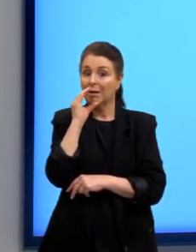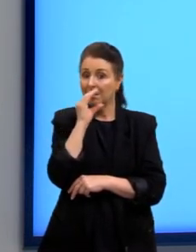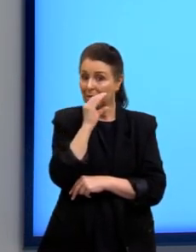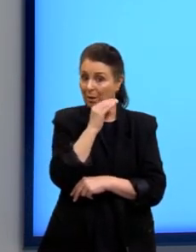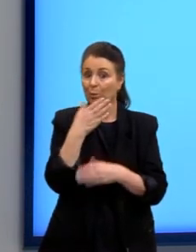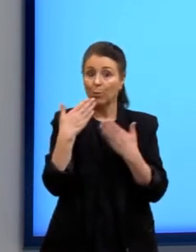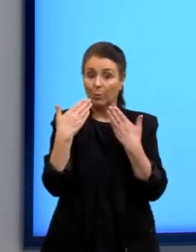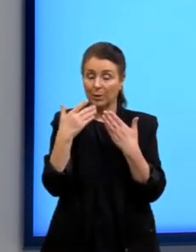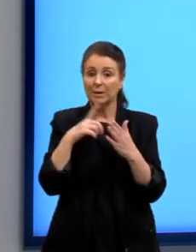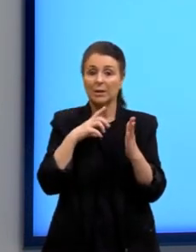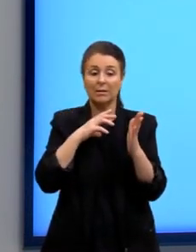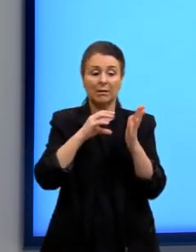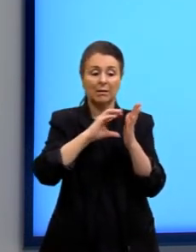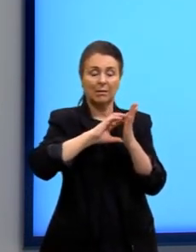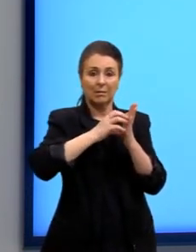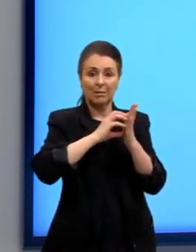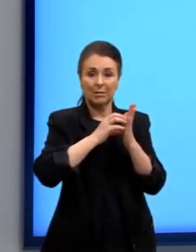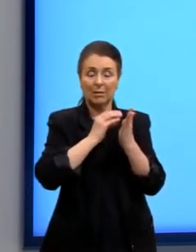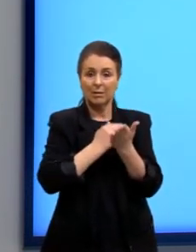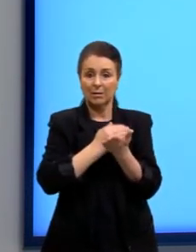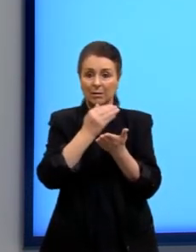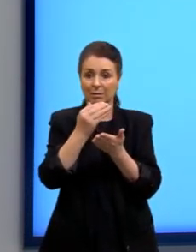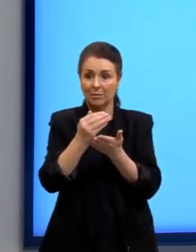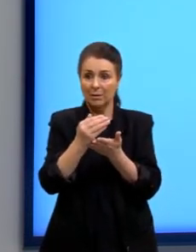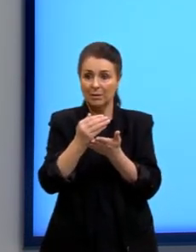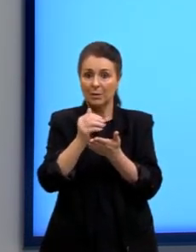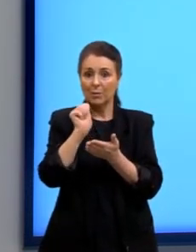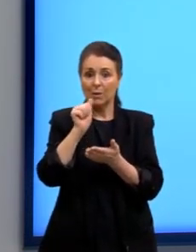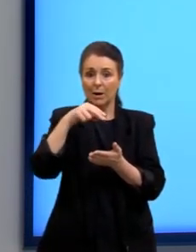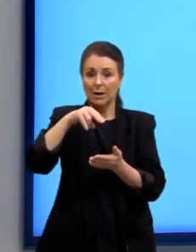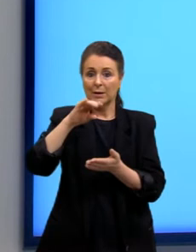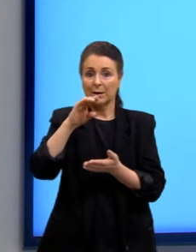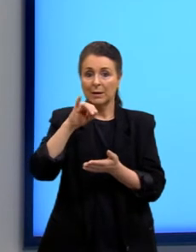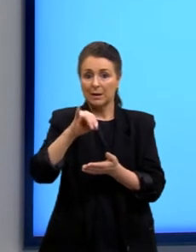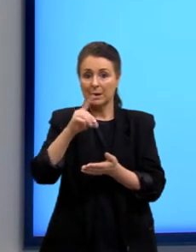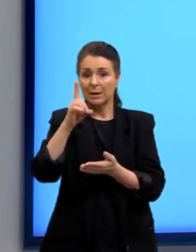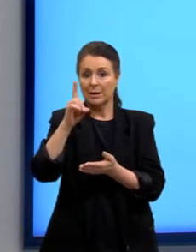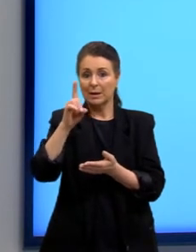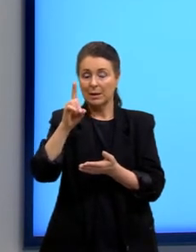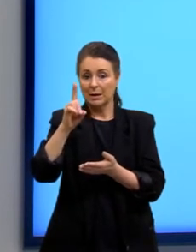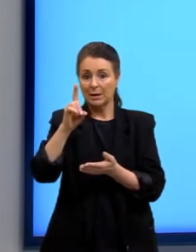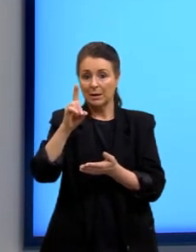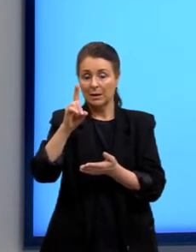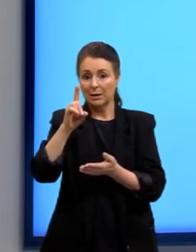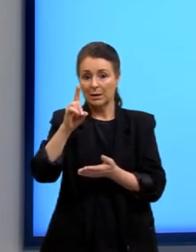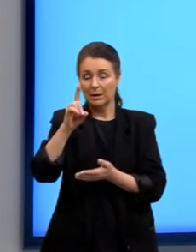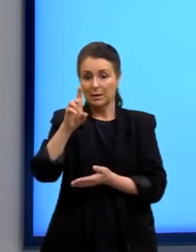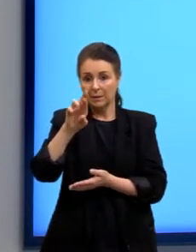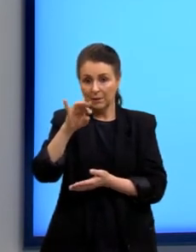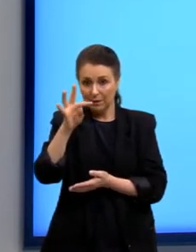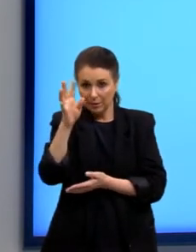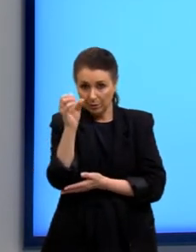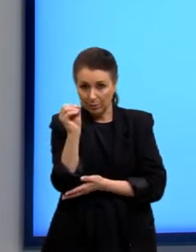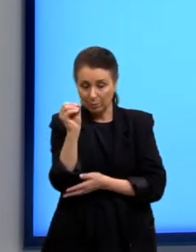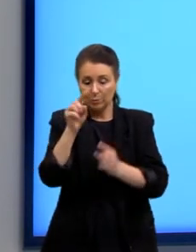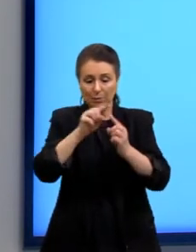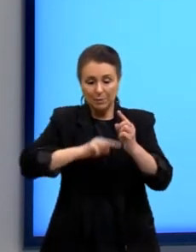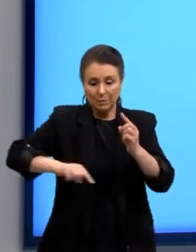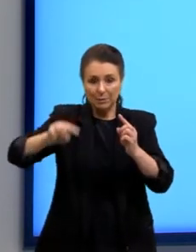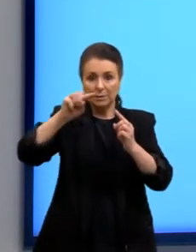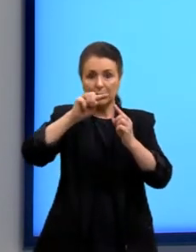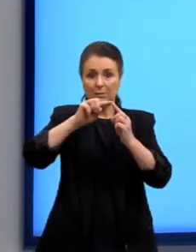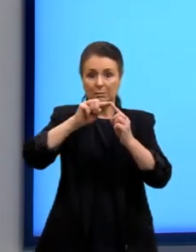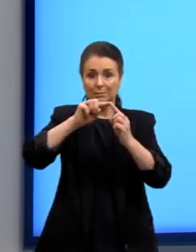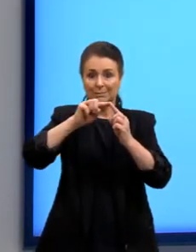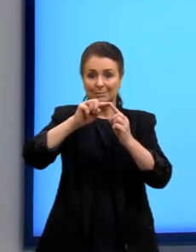catalisador, e vai formar um anidrito cíclico, porque vai formar um ciclo, uma molécula